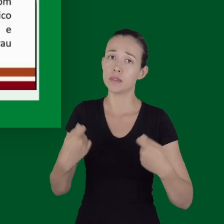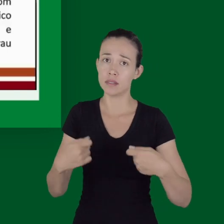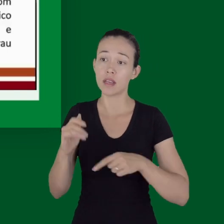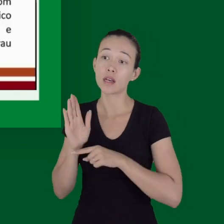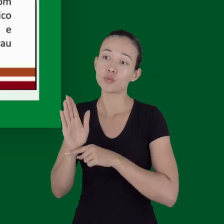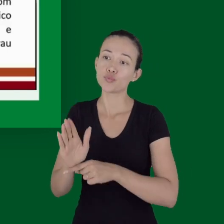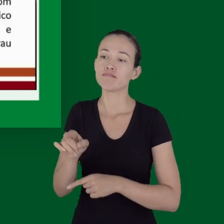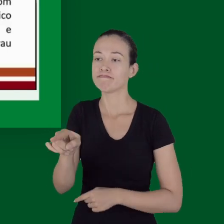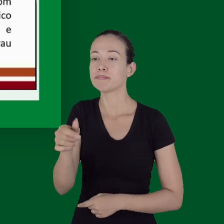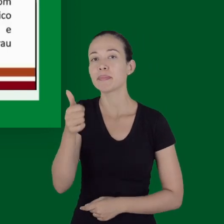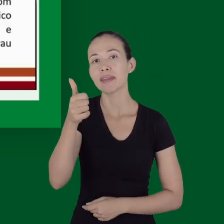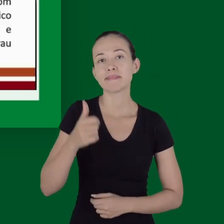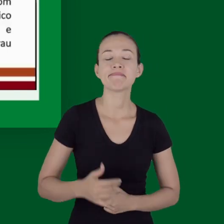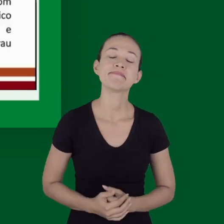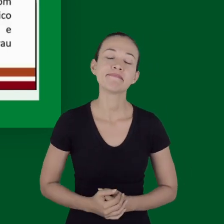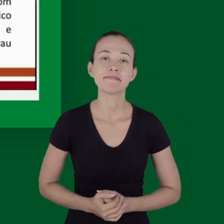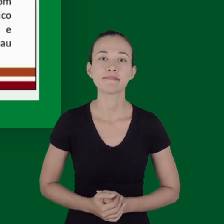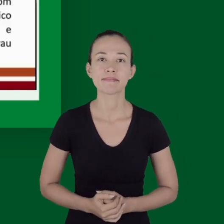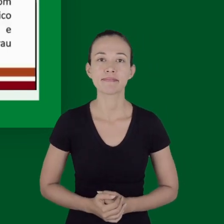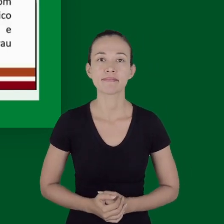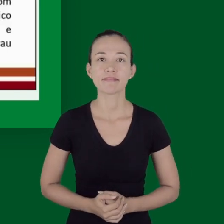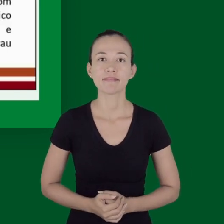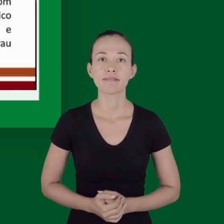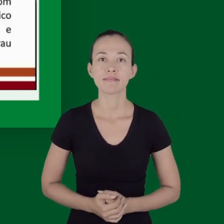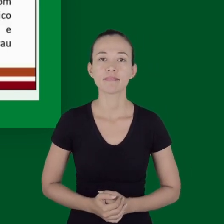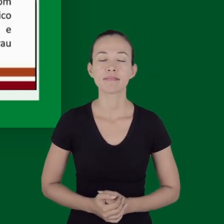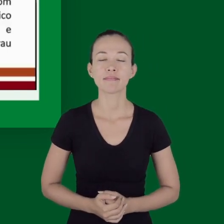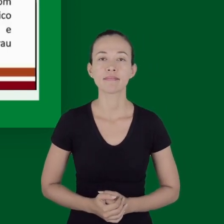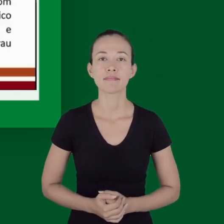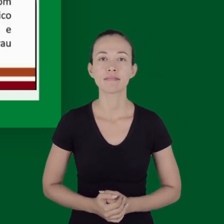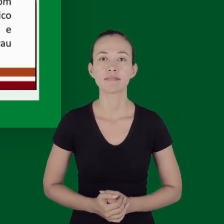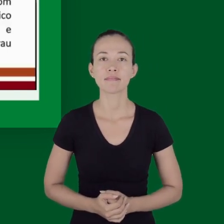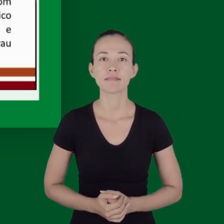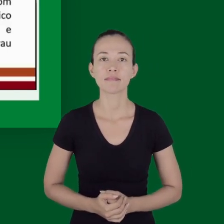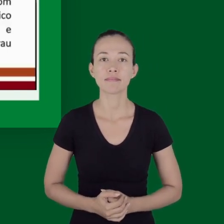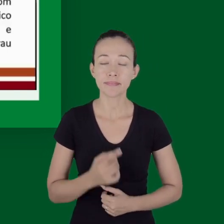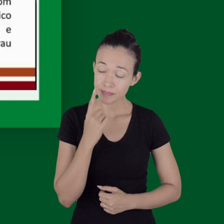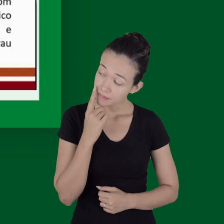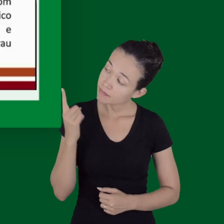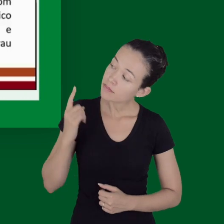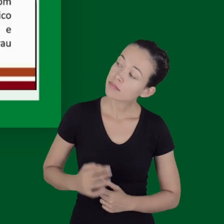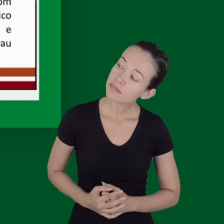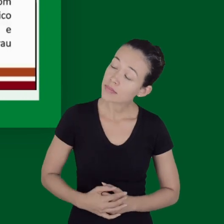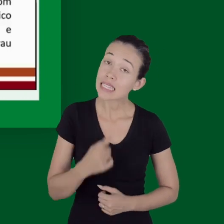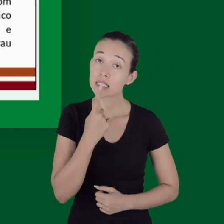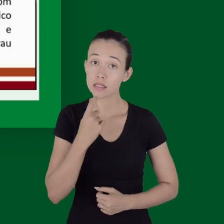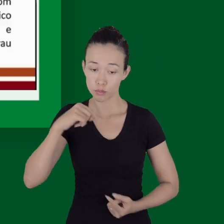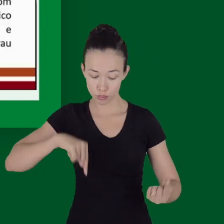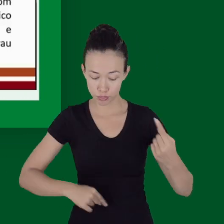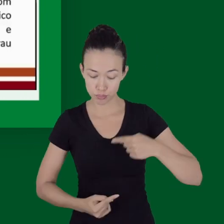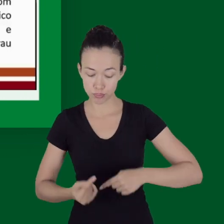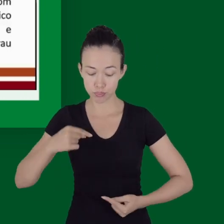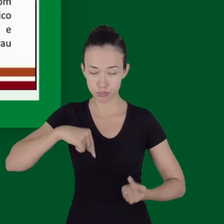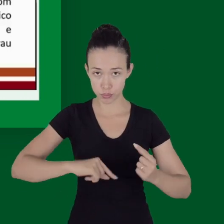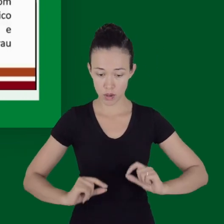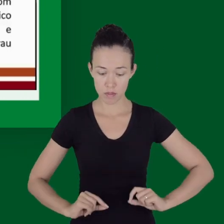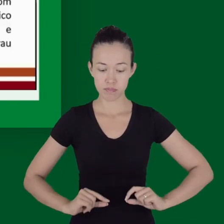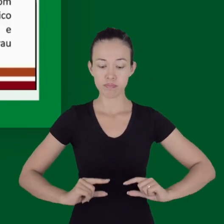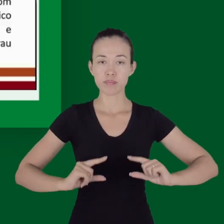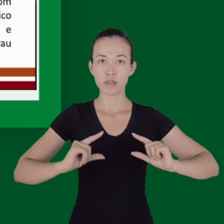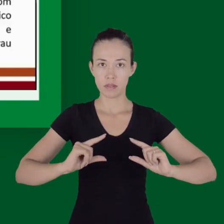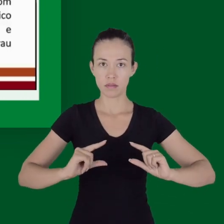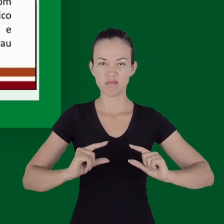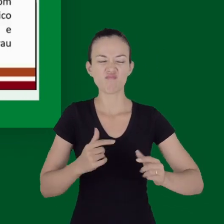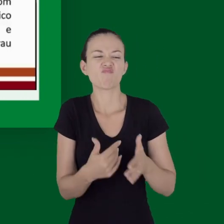fratura pélvica é uma hemorragia potencialmente grave e isso tem que ser estabilizado ainda no APH para melhorar o desfecho desses pacientes.